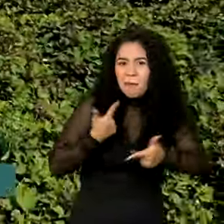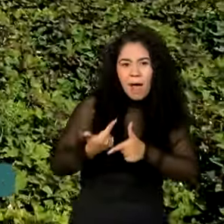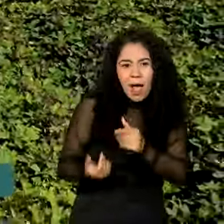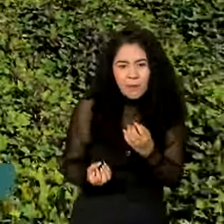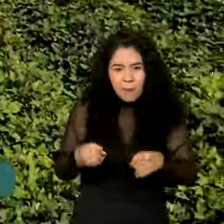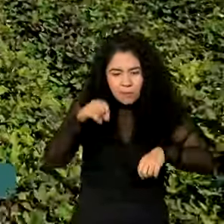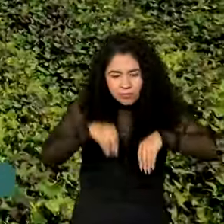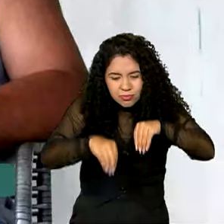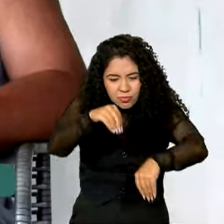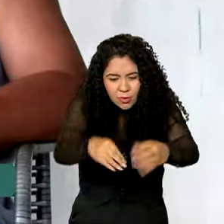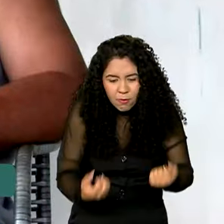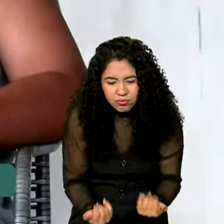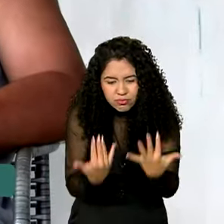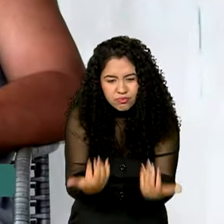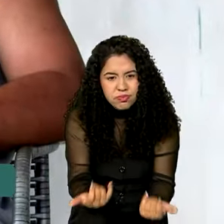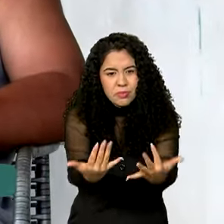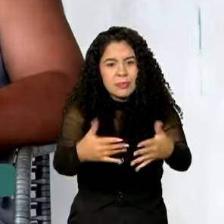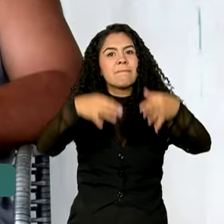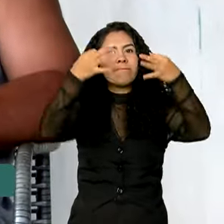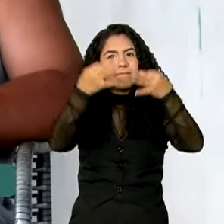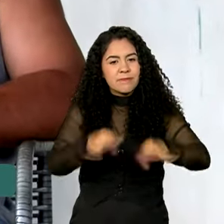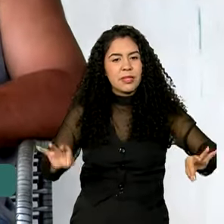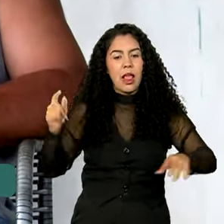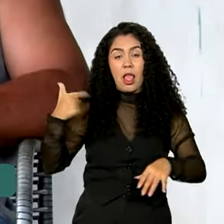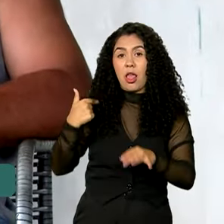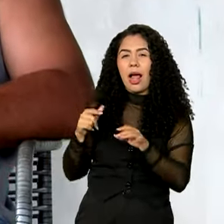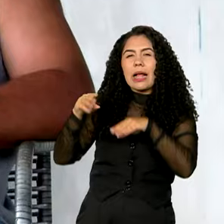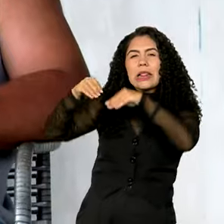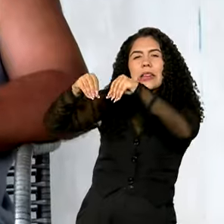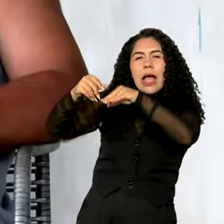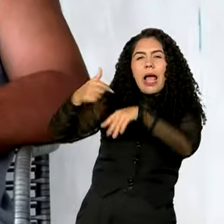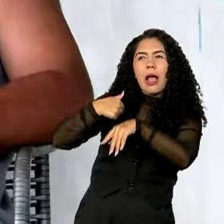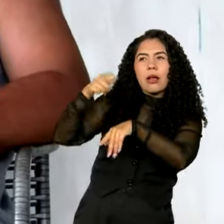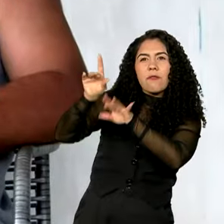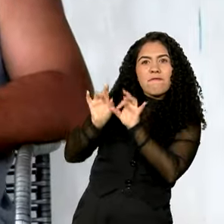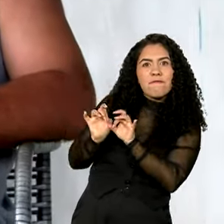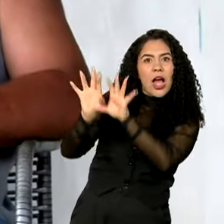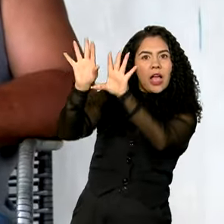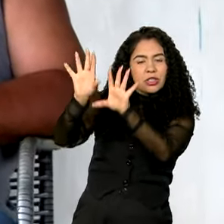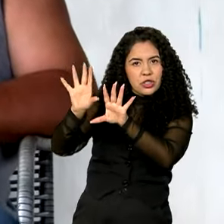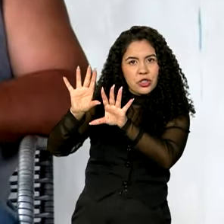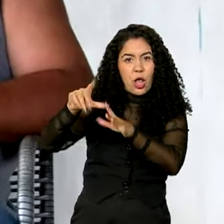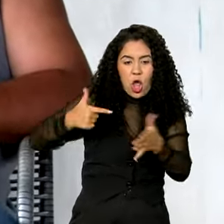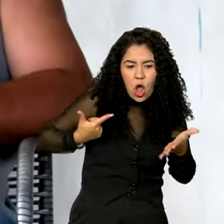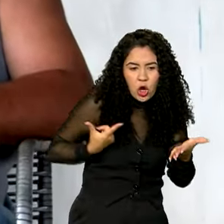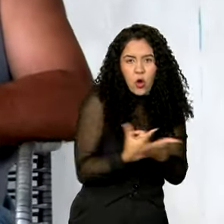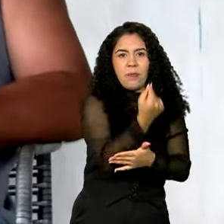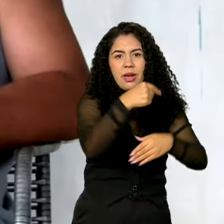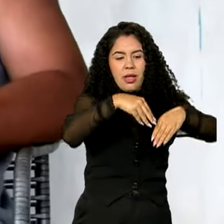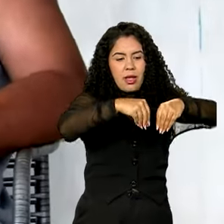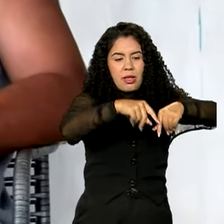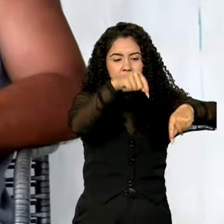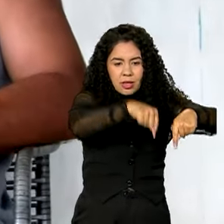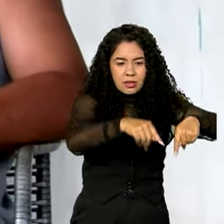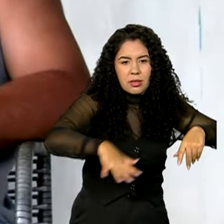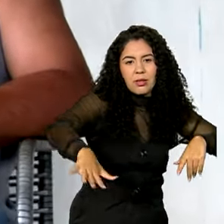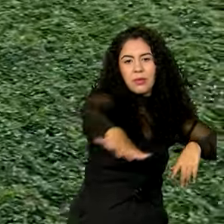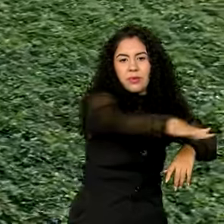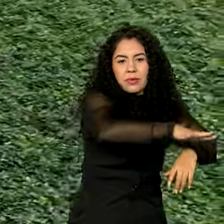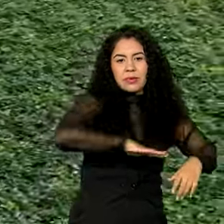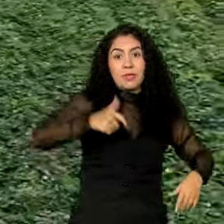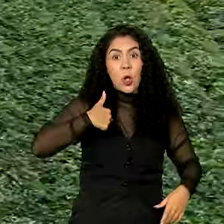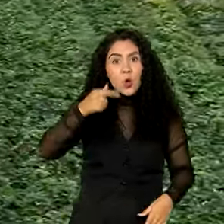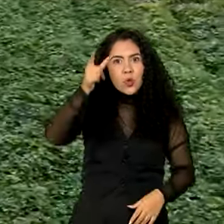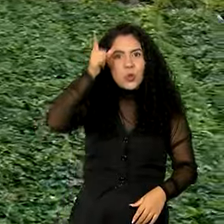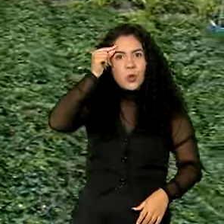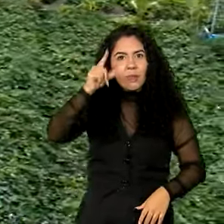já deu certo. Vendi uma terrinha que eu tinha e comprei essa que eu sabia que ia chegar a essa riqueza dessa água.